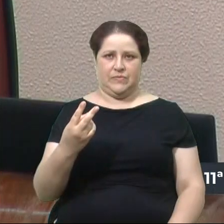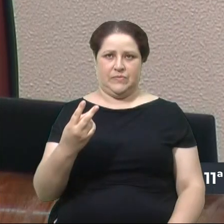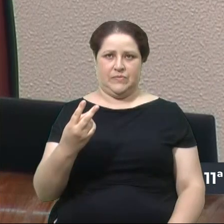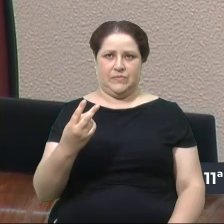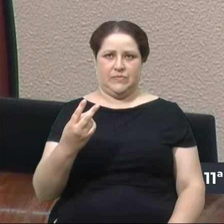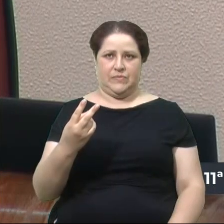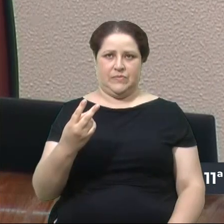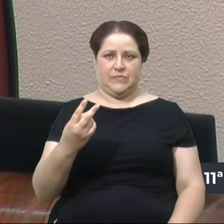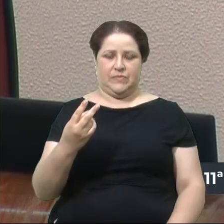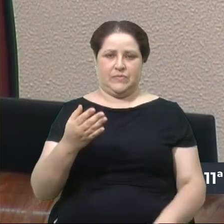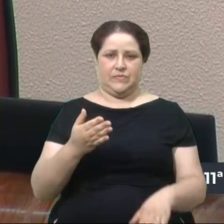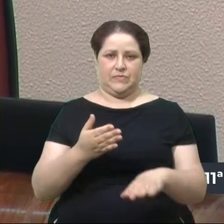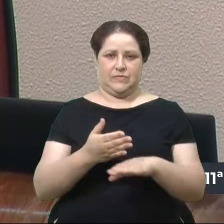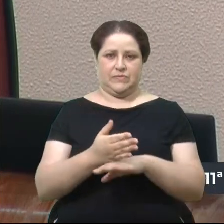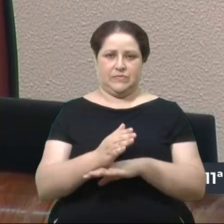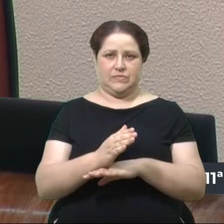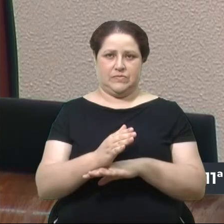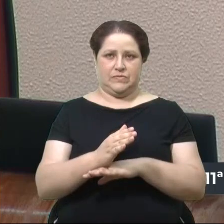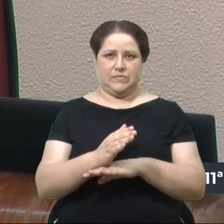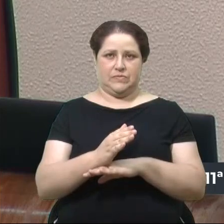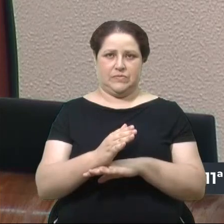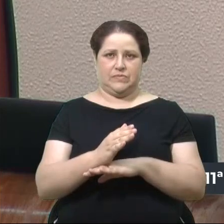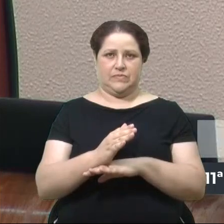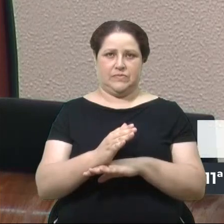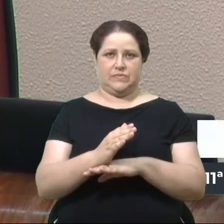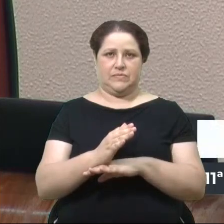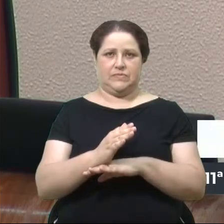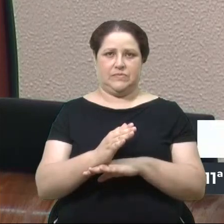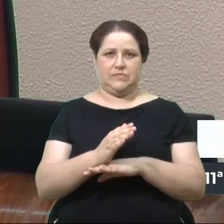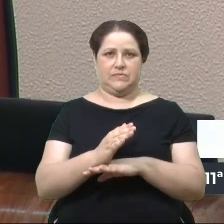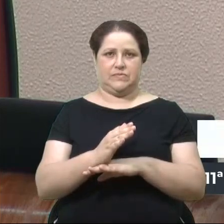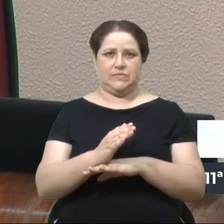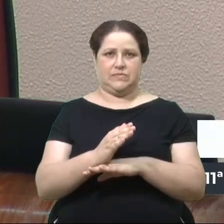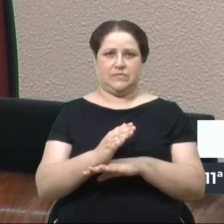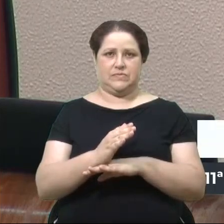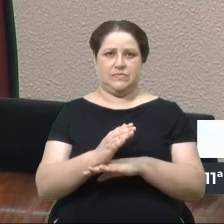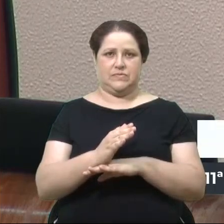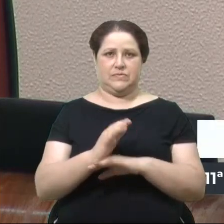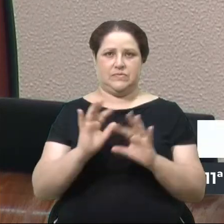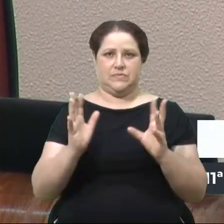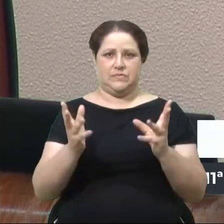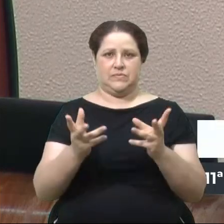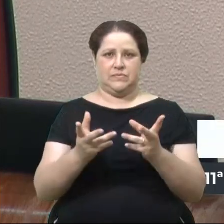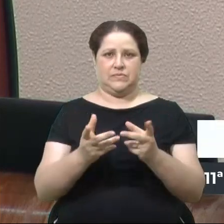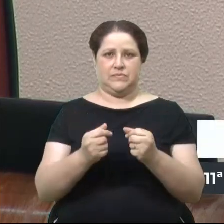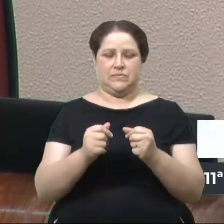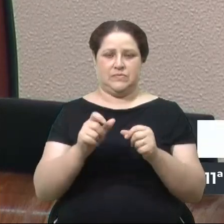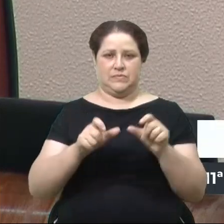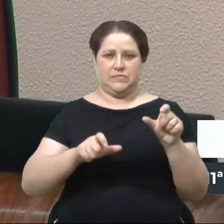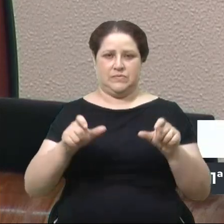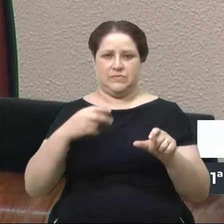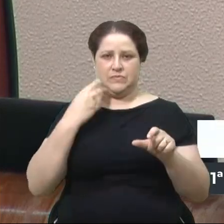foi aprovado por todos da comissão.